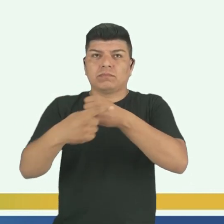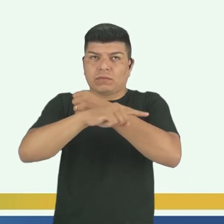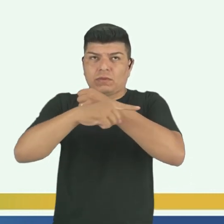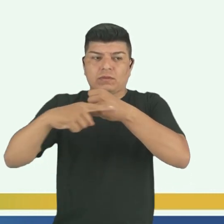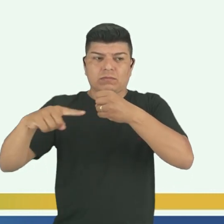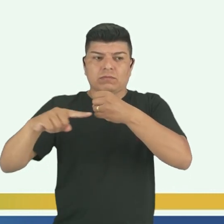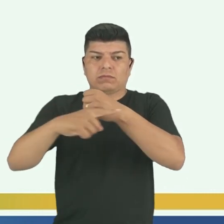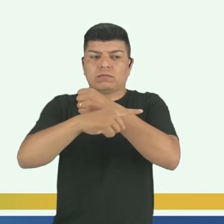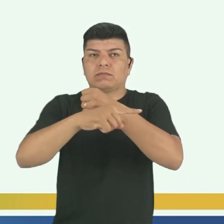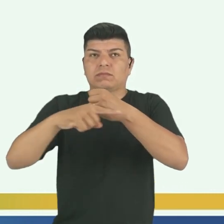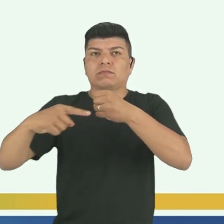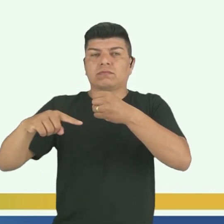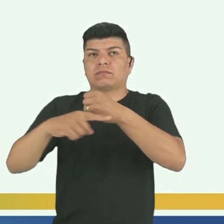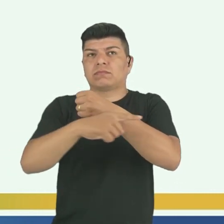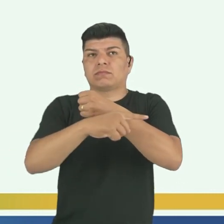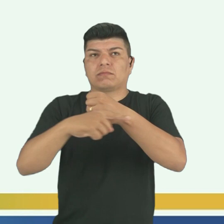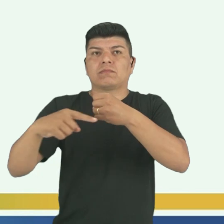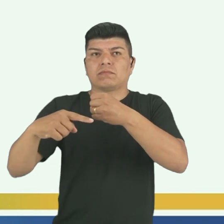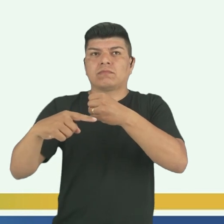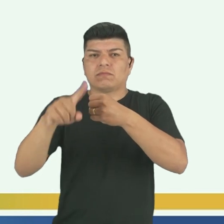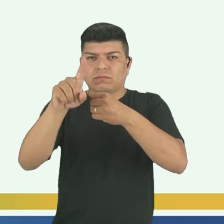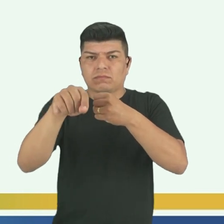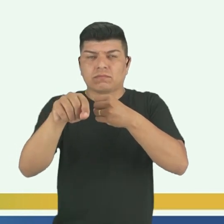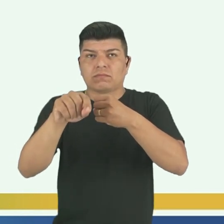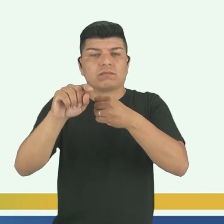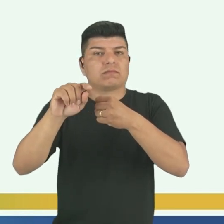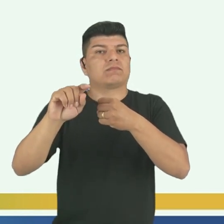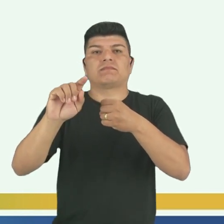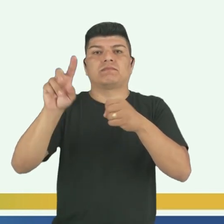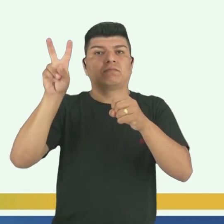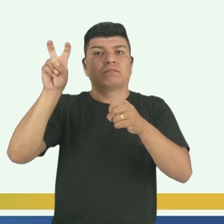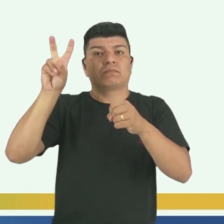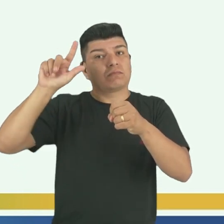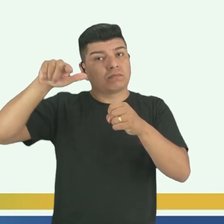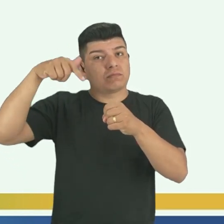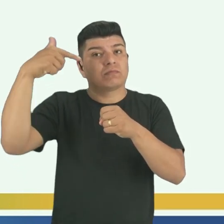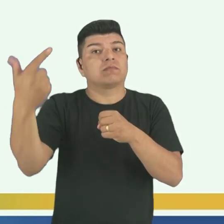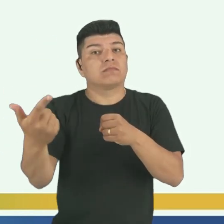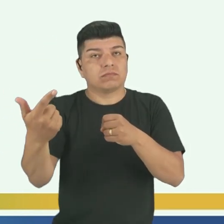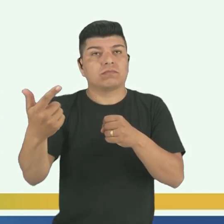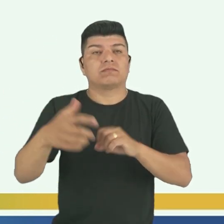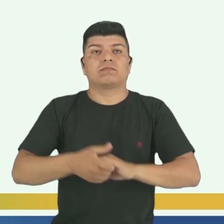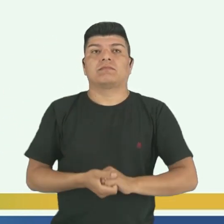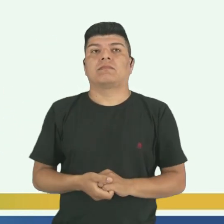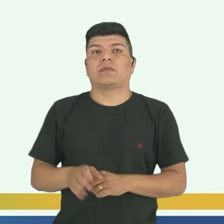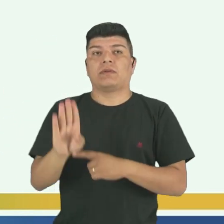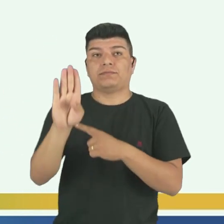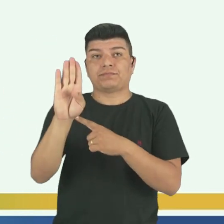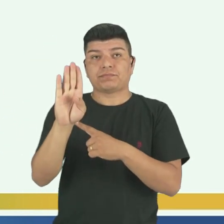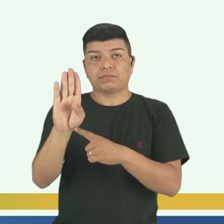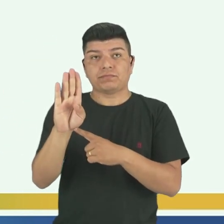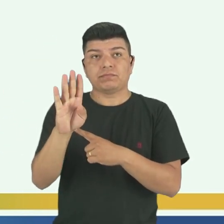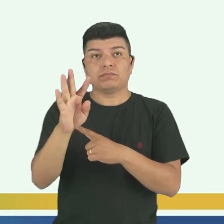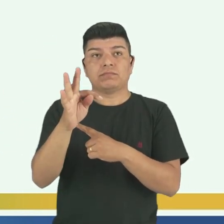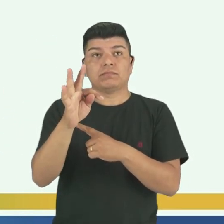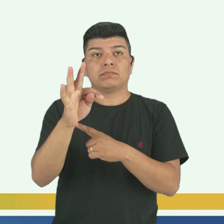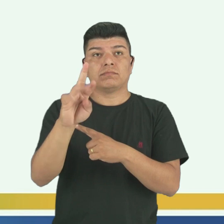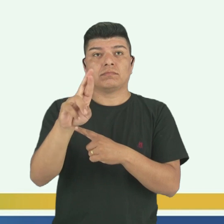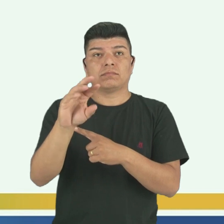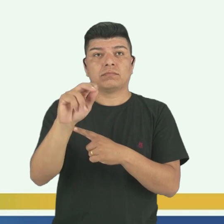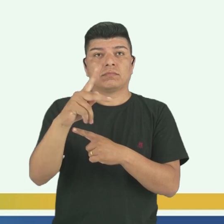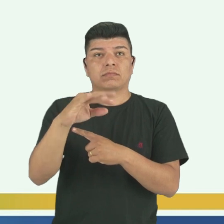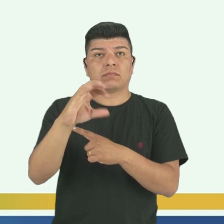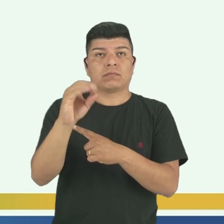linha do Equador, tá? A linha do Equador já é um outro assunto que depois nós vamos falar mais um pouquinho. Eu tô falando de Trópico de